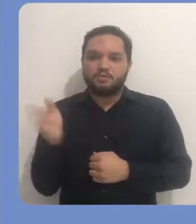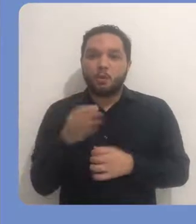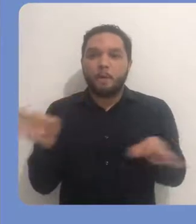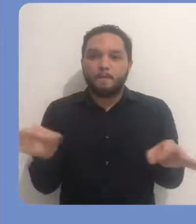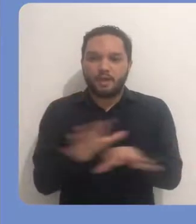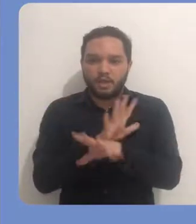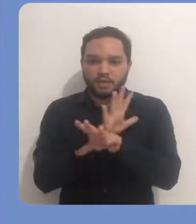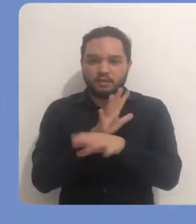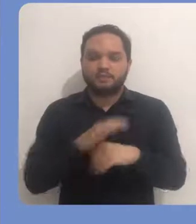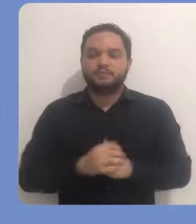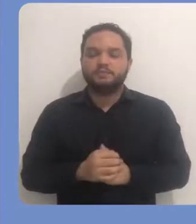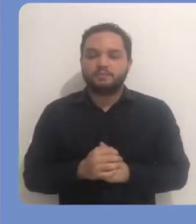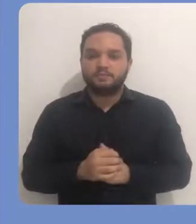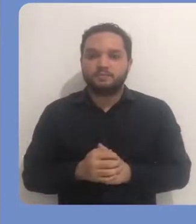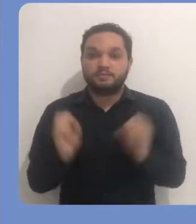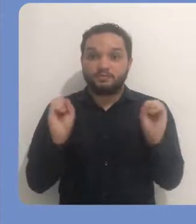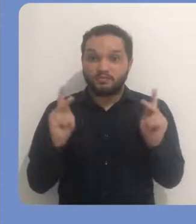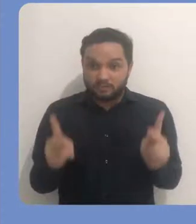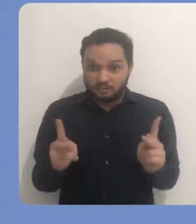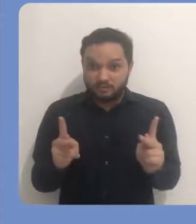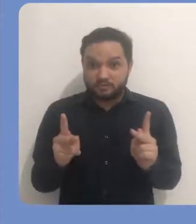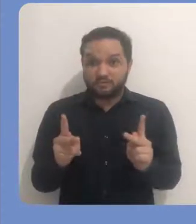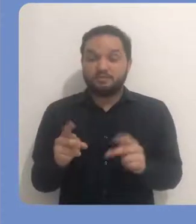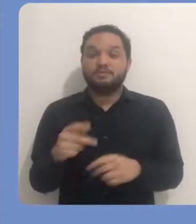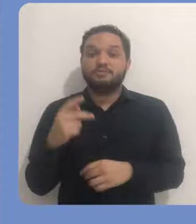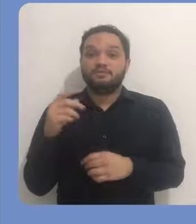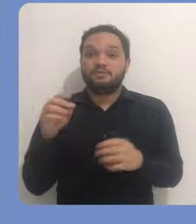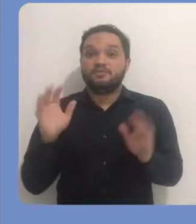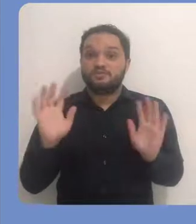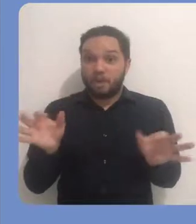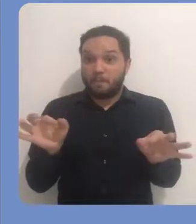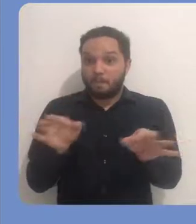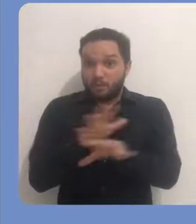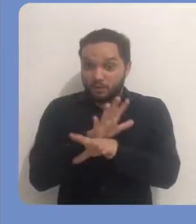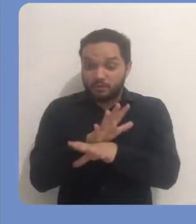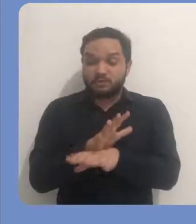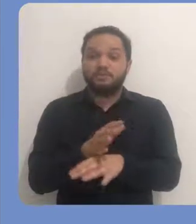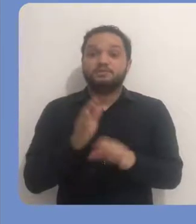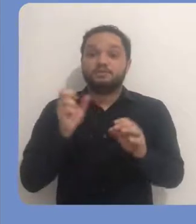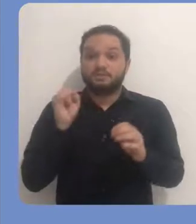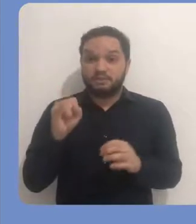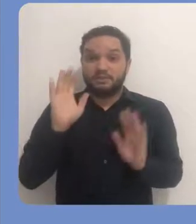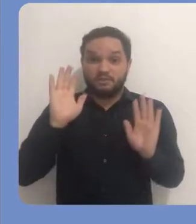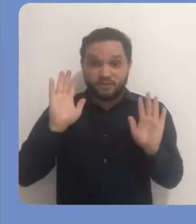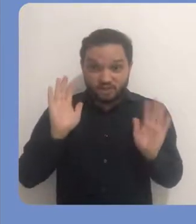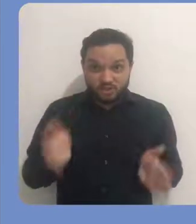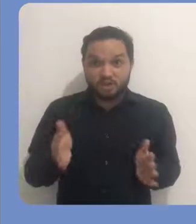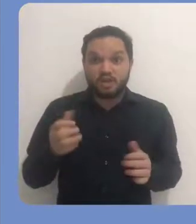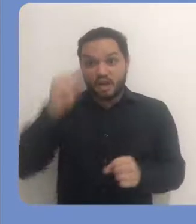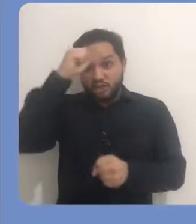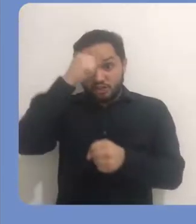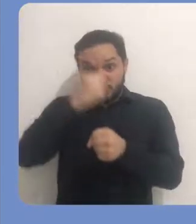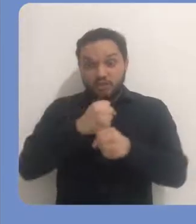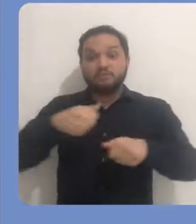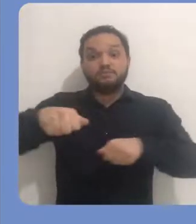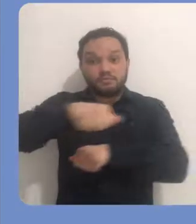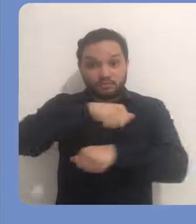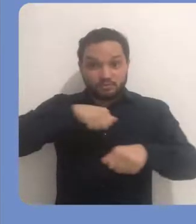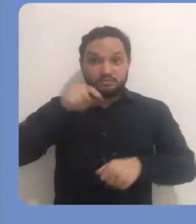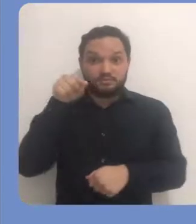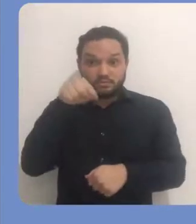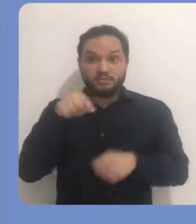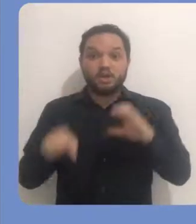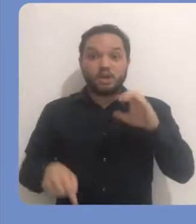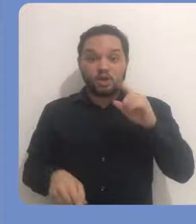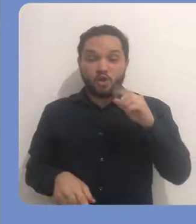Pronto, a sua submissão está completa. Caso você já seja o administrador da coleção, Os seus